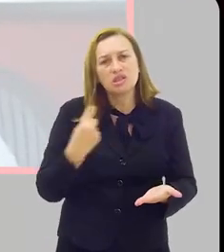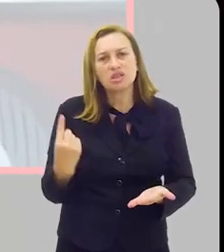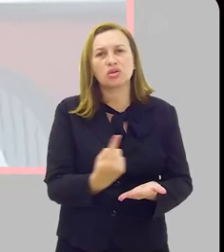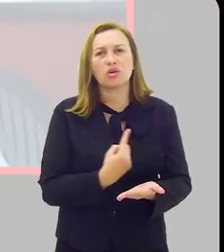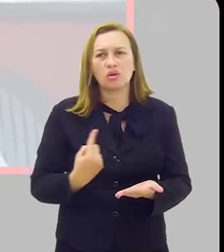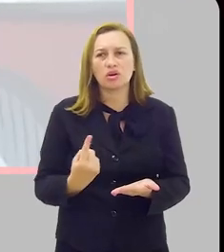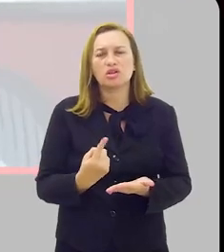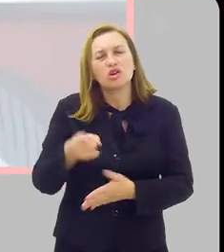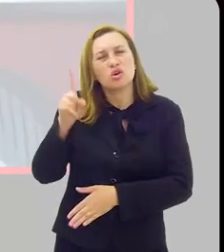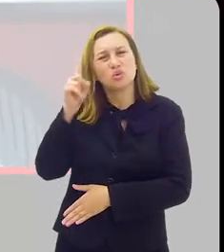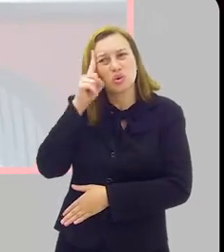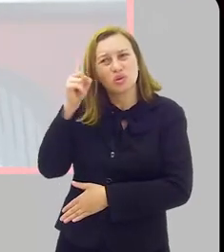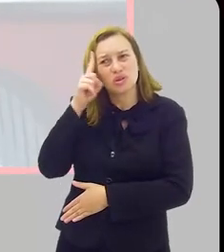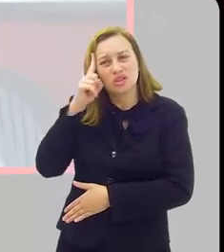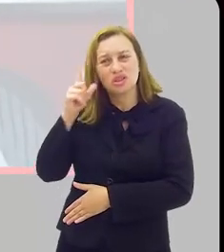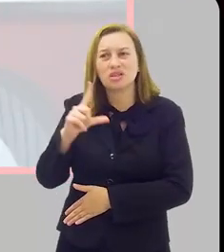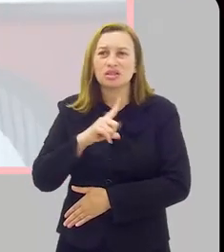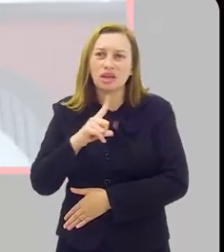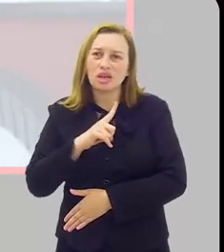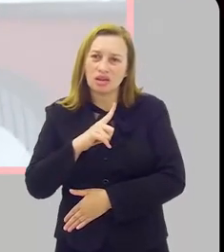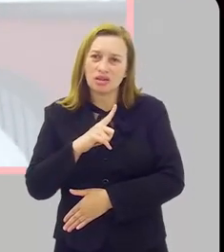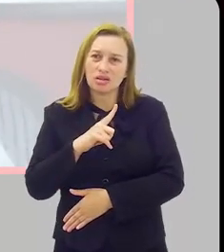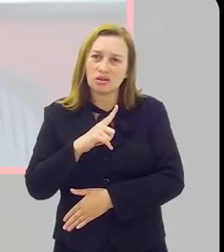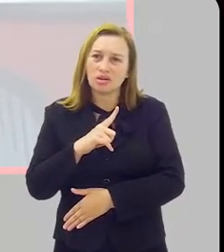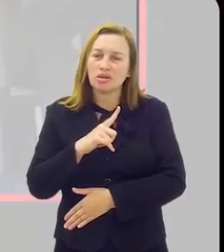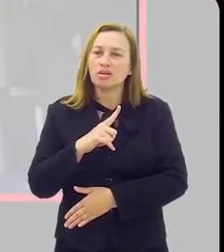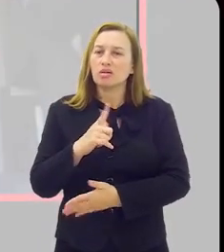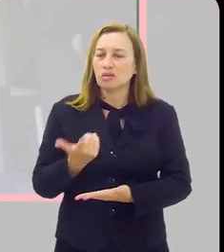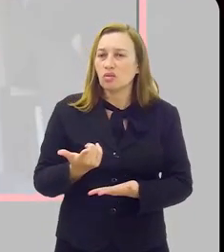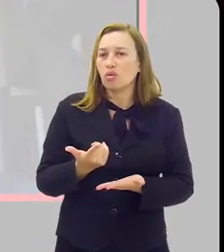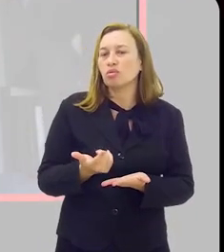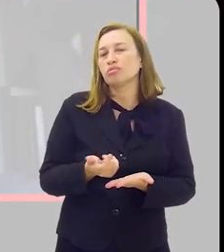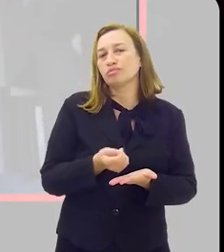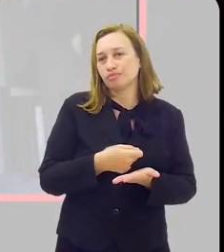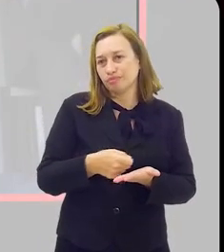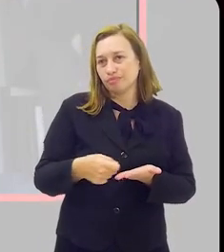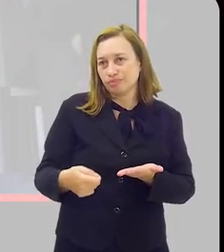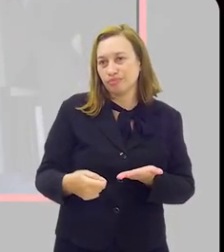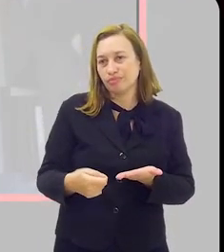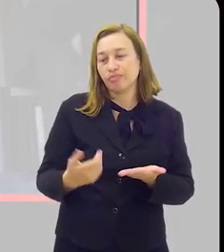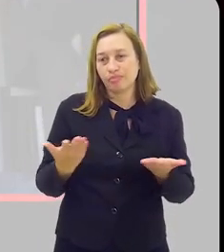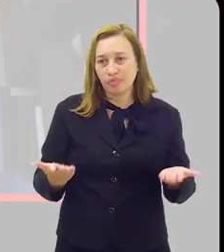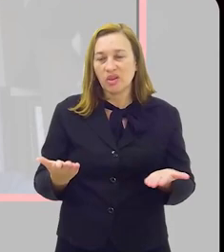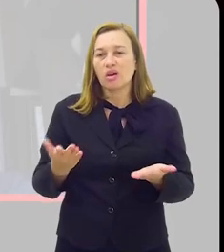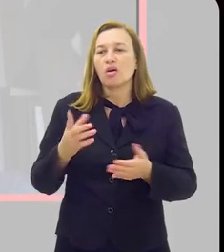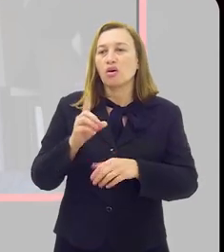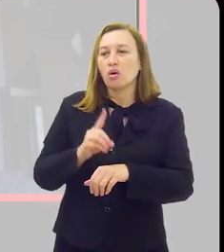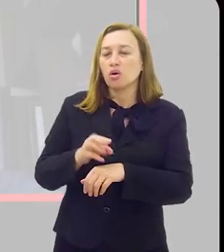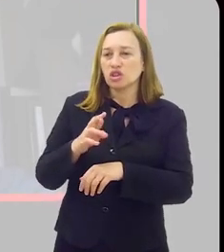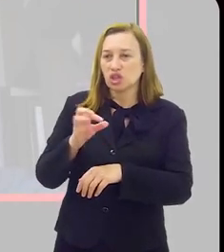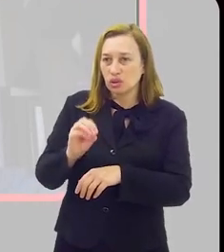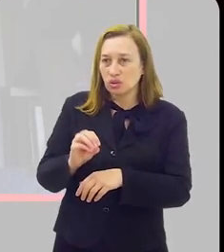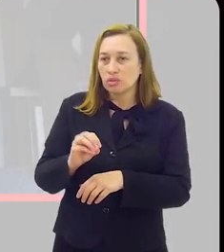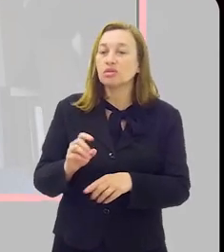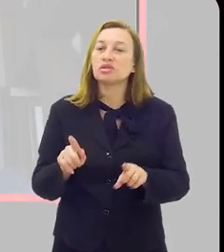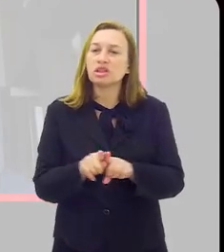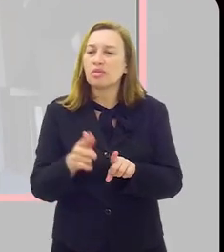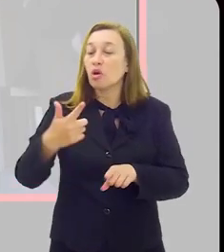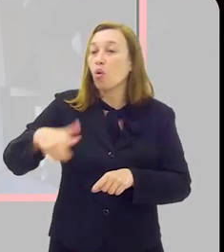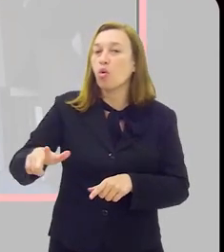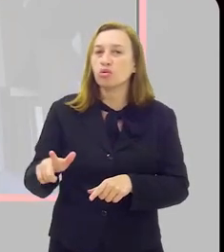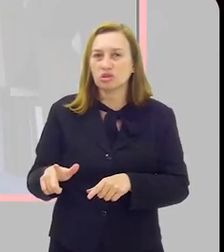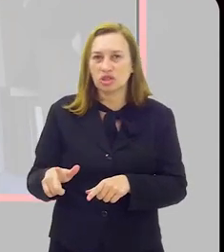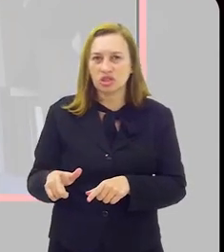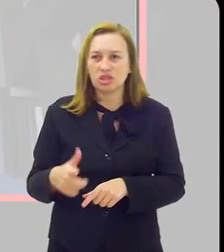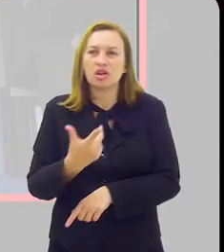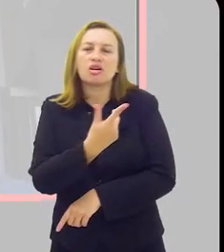que nós exercemos diariamente como prescrever uma conduta. Não isso, Rodrigo? É isso mesmo. E respingou